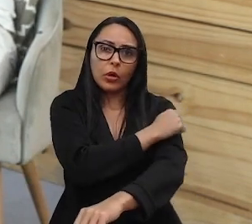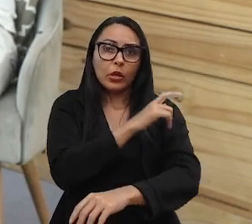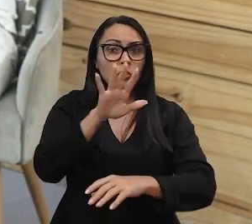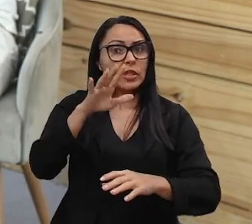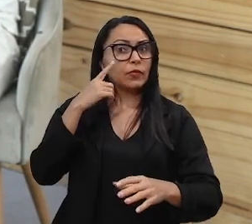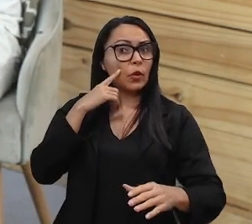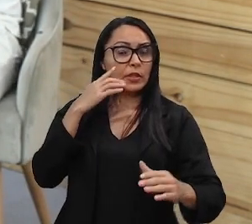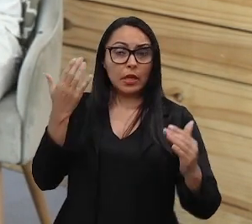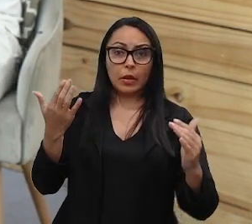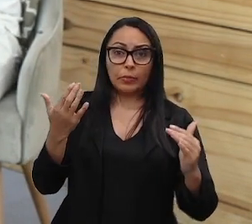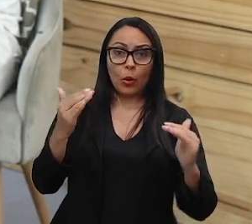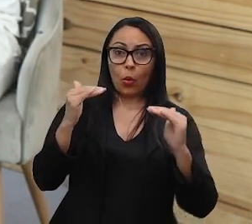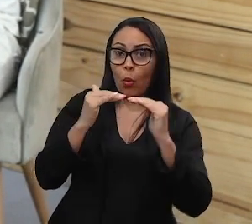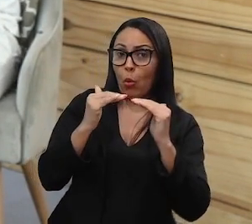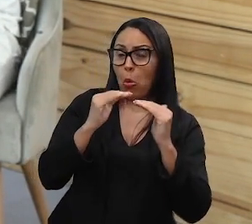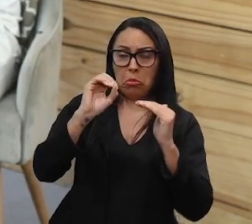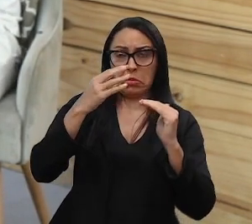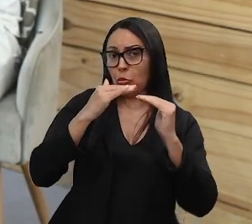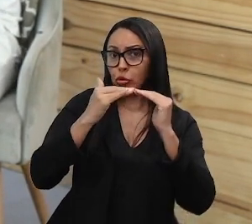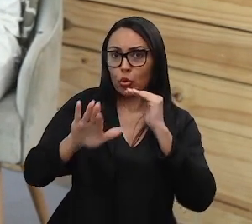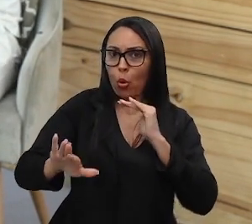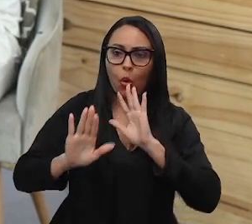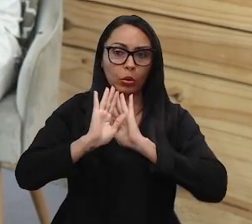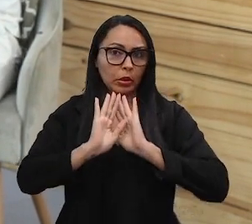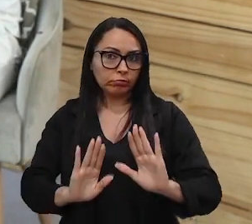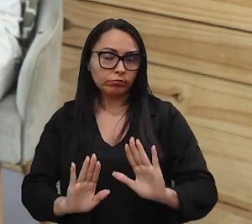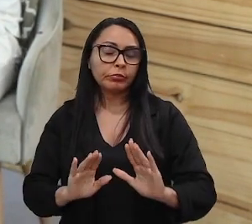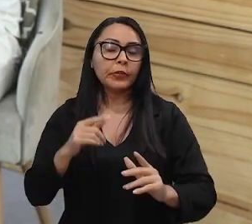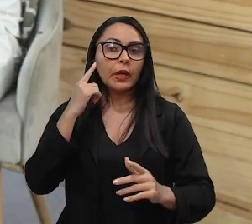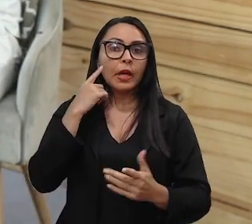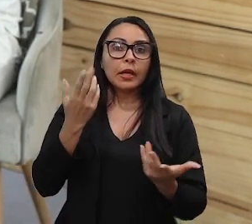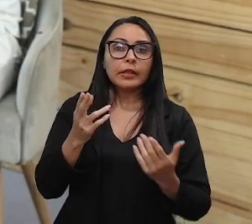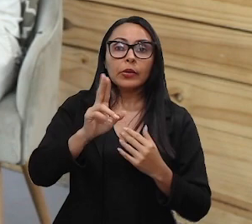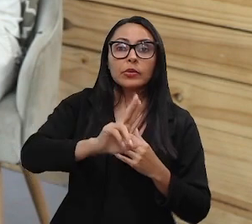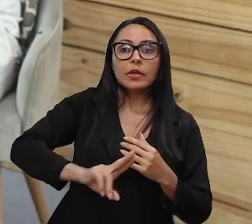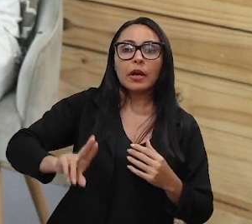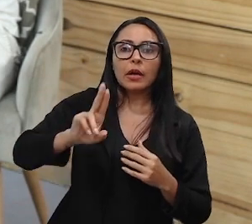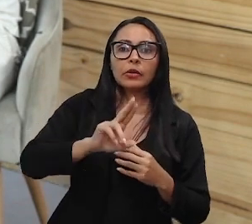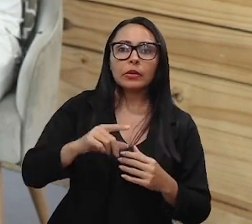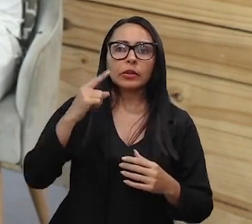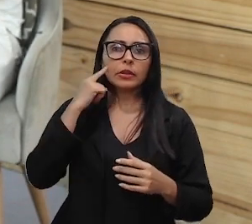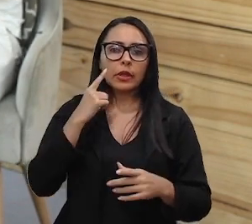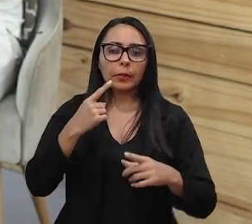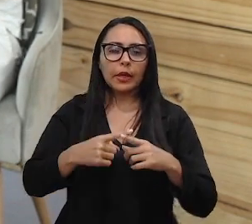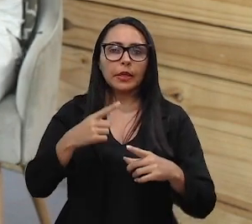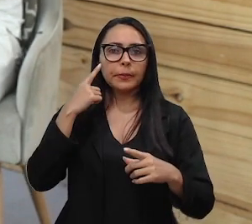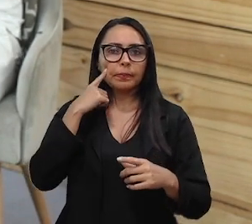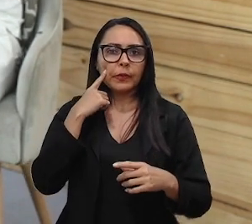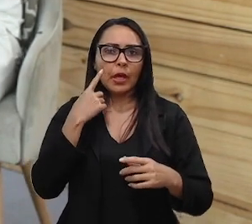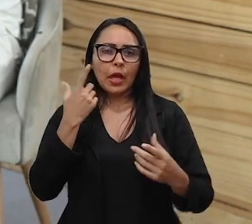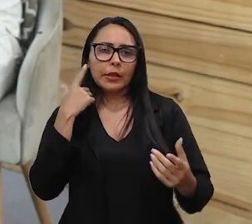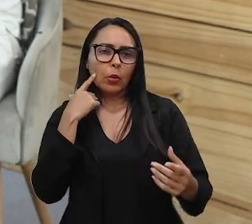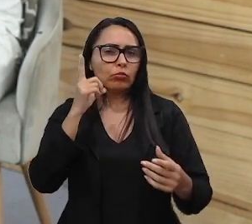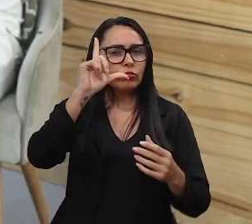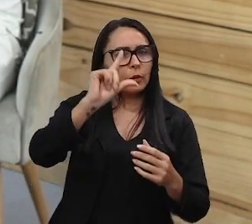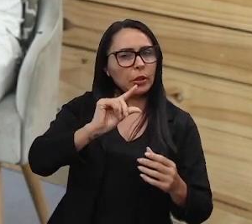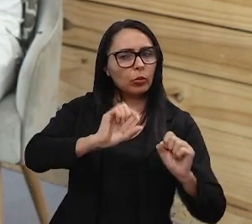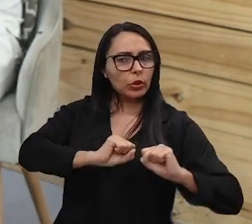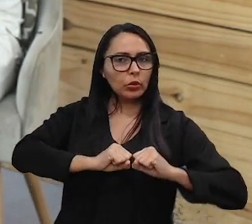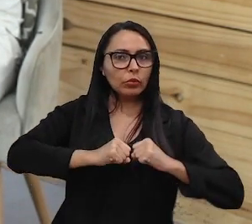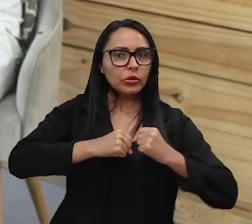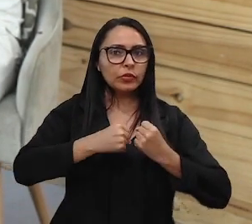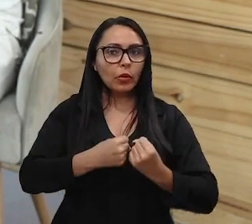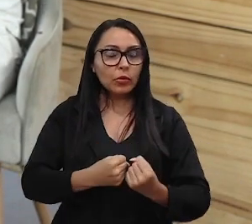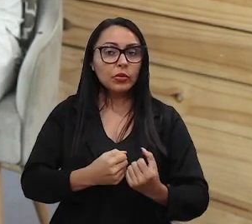você concorda ou discorda, se você vê de uma outra forma, que é o de poupar os esforços, poupar os esforços